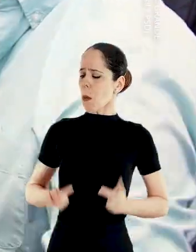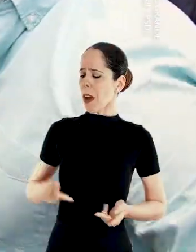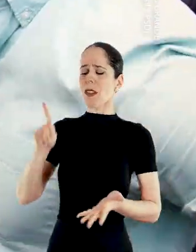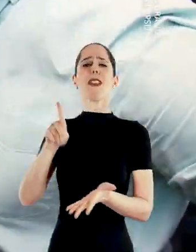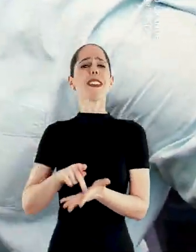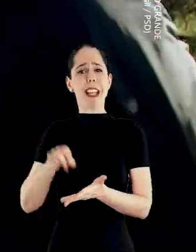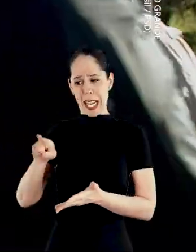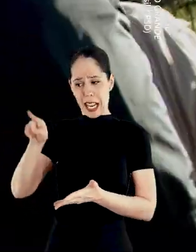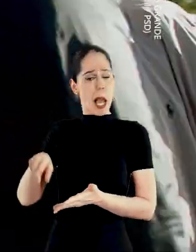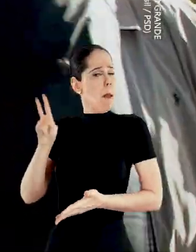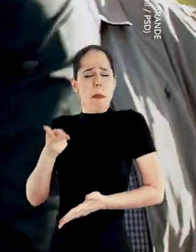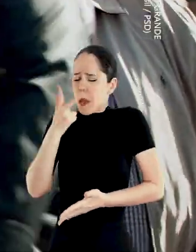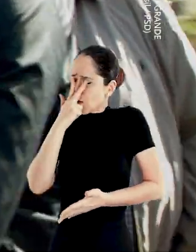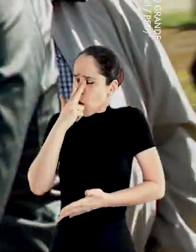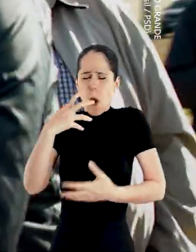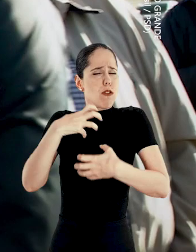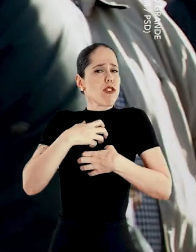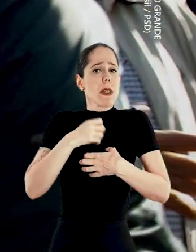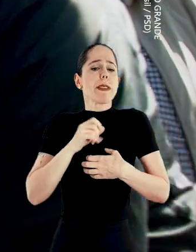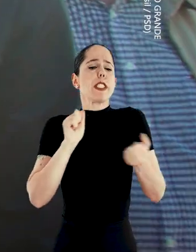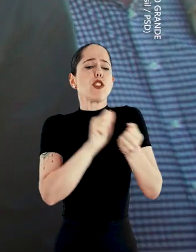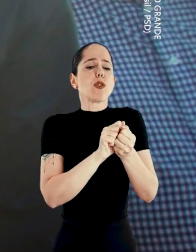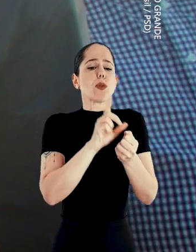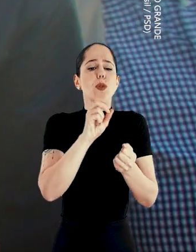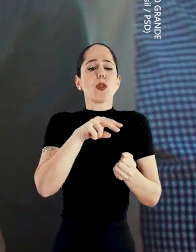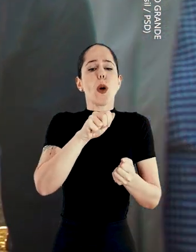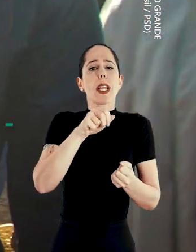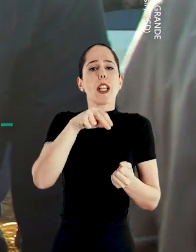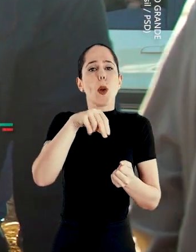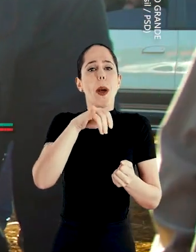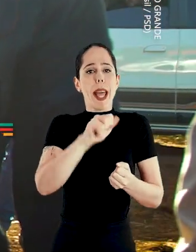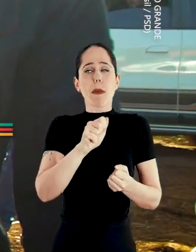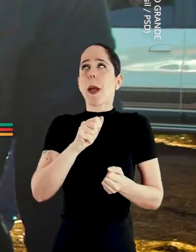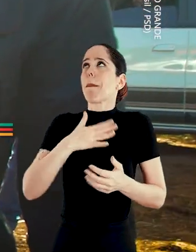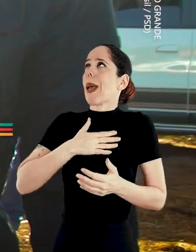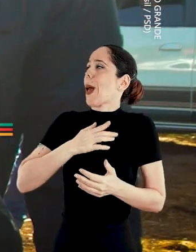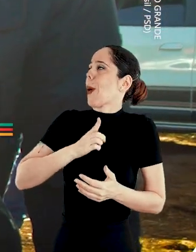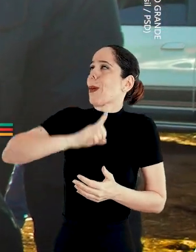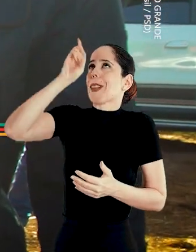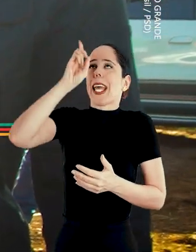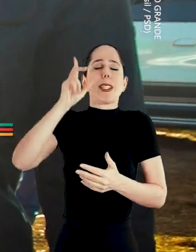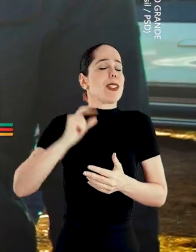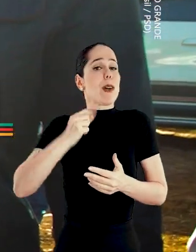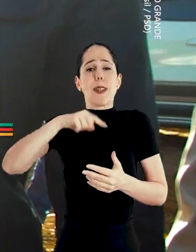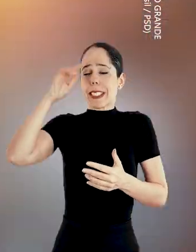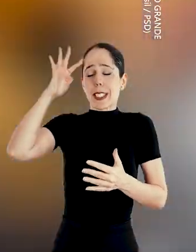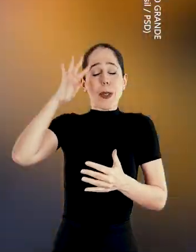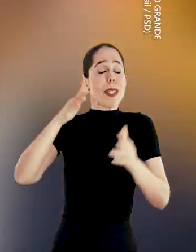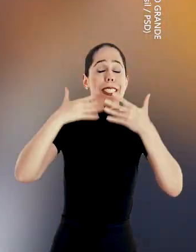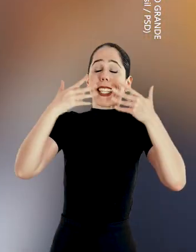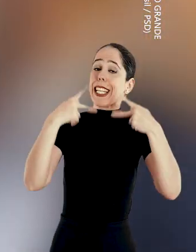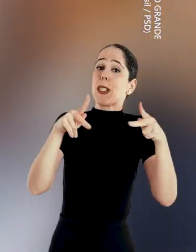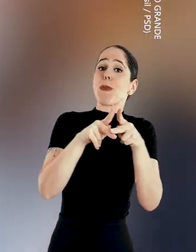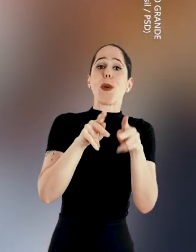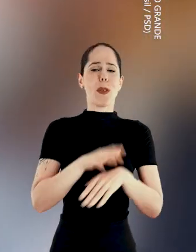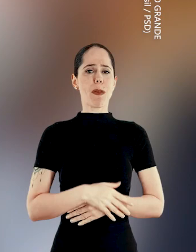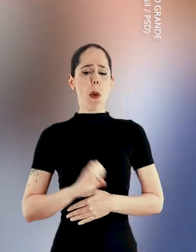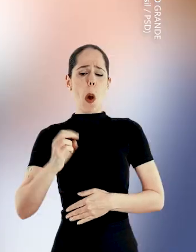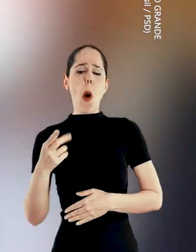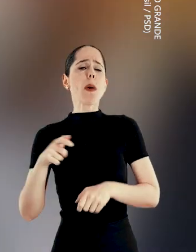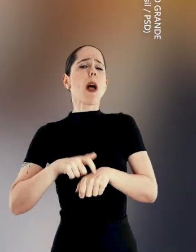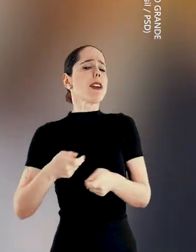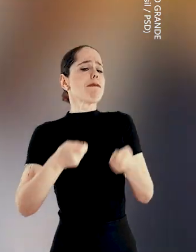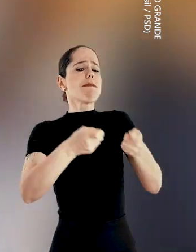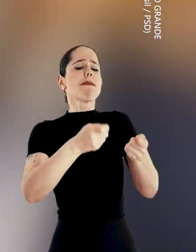verdadeiro Ele é o mesmo ao lado da dona Noêmia Gente, vocês não imaginam a alegria do povo Ou entregando um